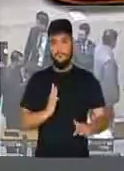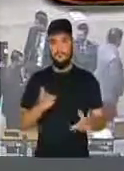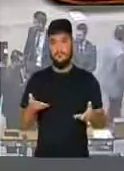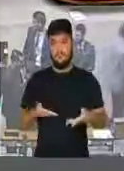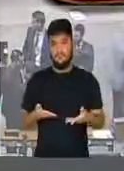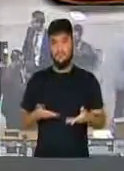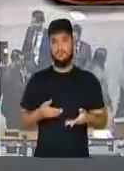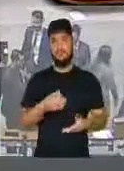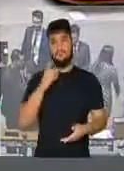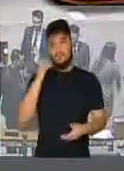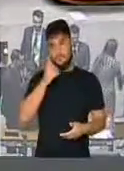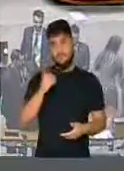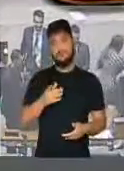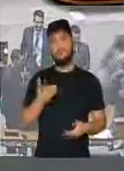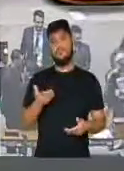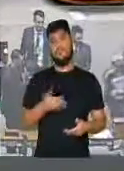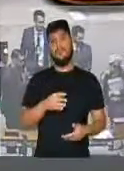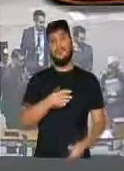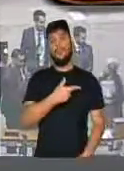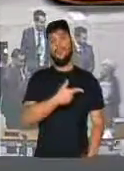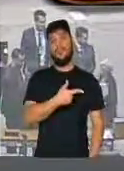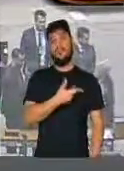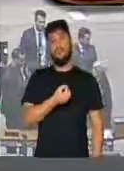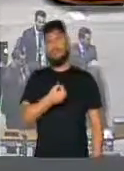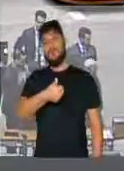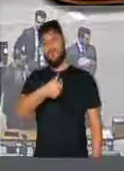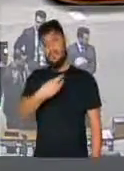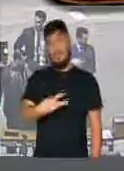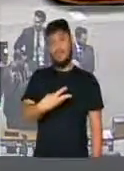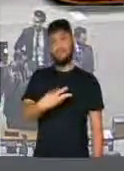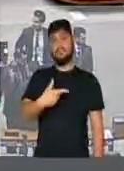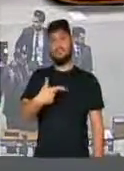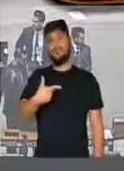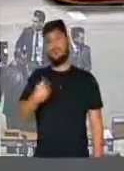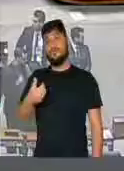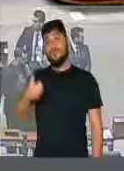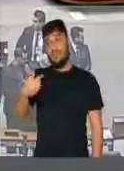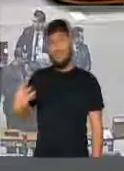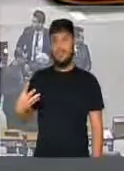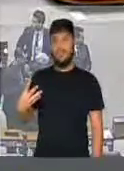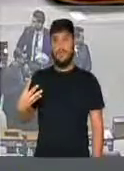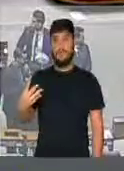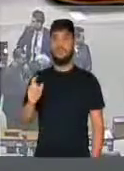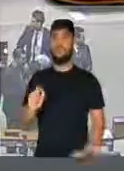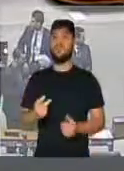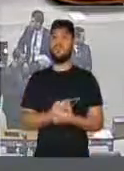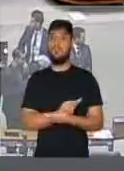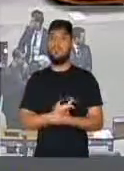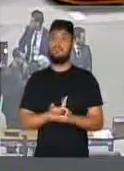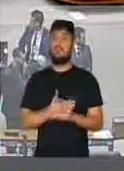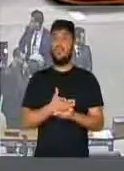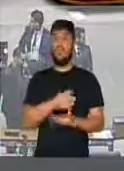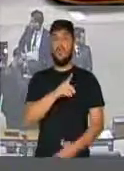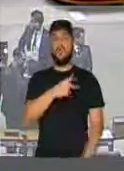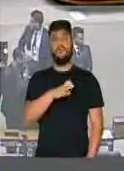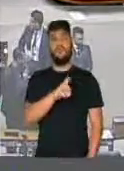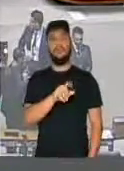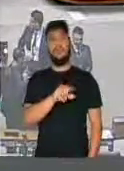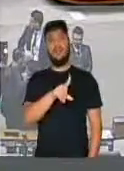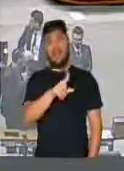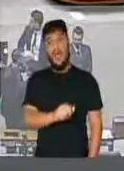Presidente, em 2013 e 2014, as pedaladas que tiraram a Dilma do governo